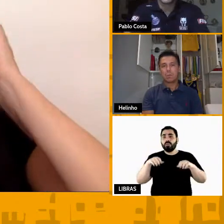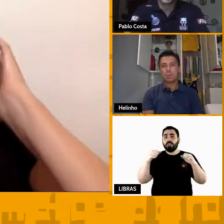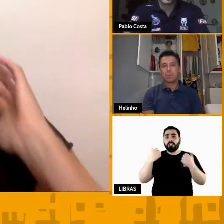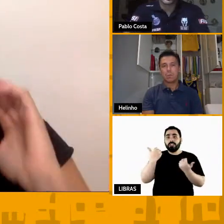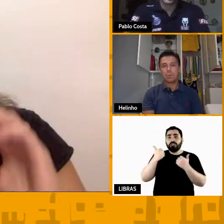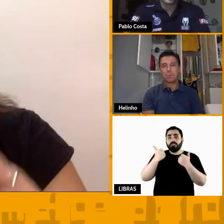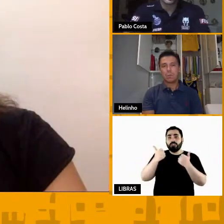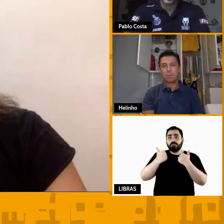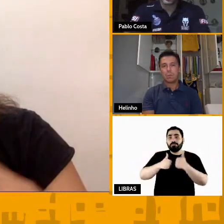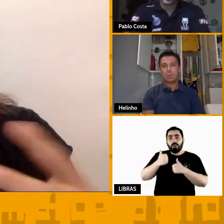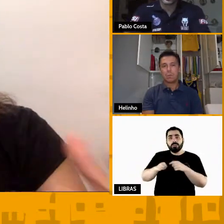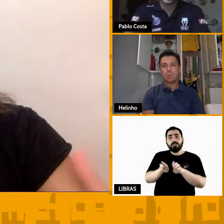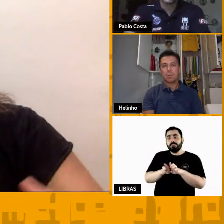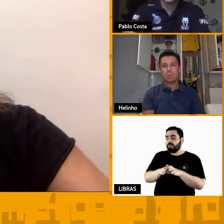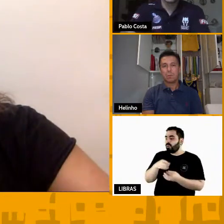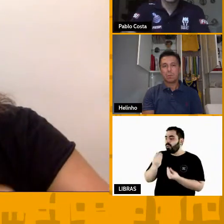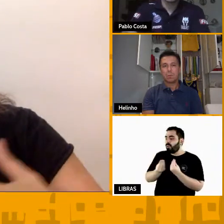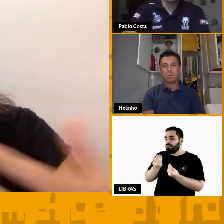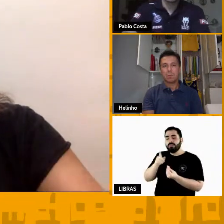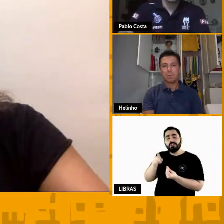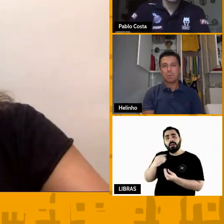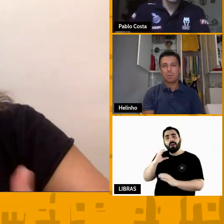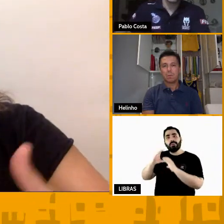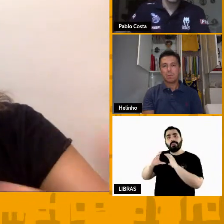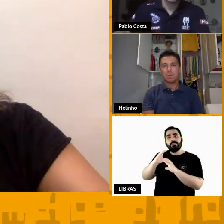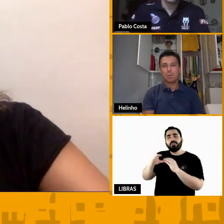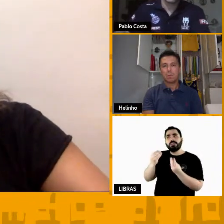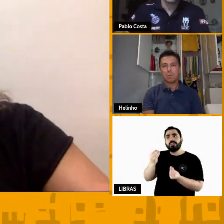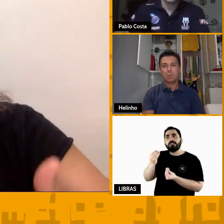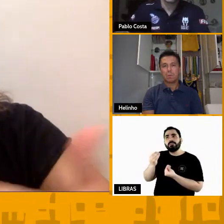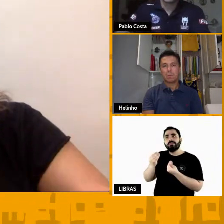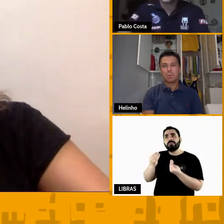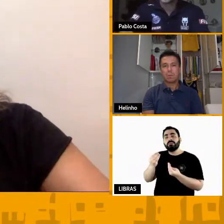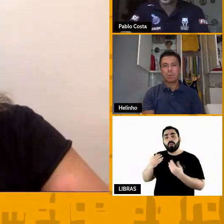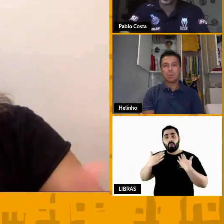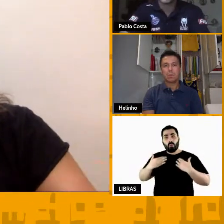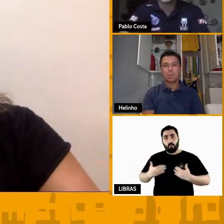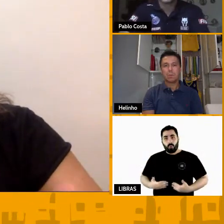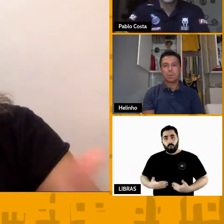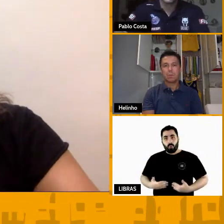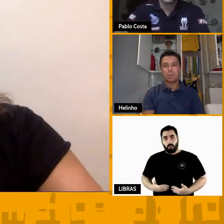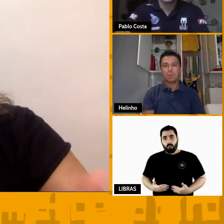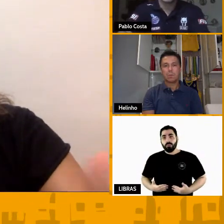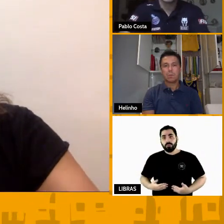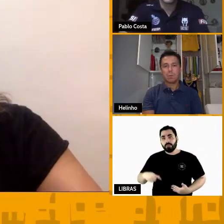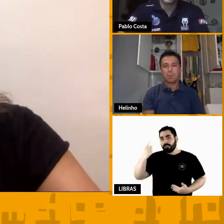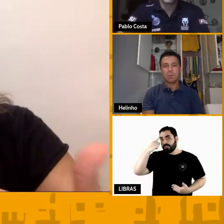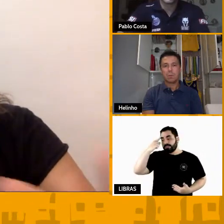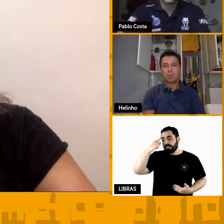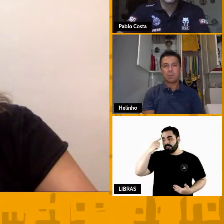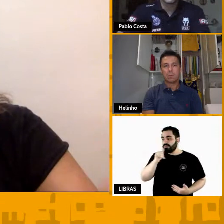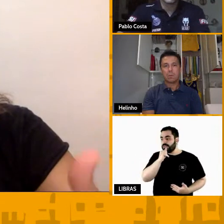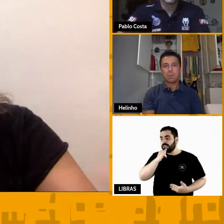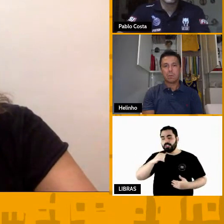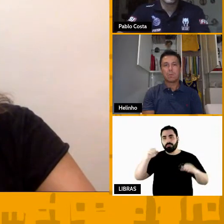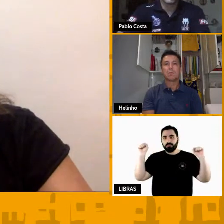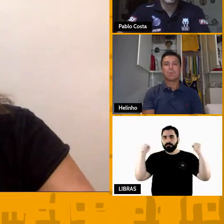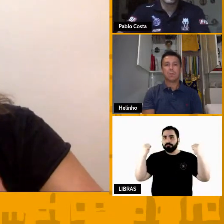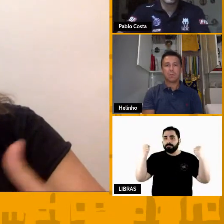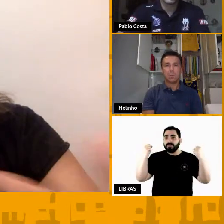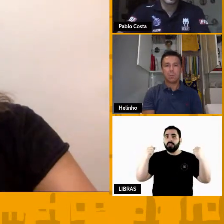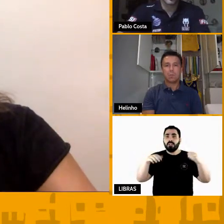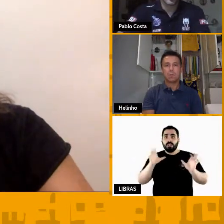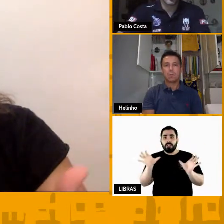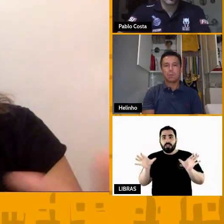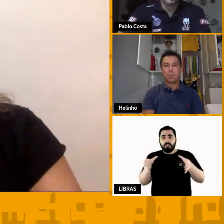eminentemente de comunicação. seja a comunicação corporal, quando a gente pensa nas equipes, mesmo entre adversários, as